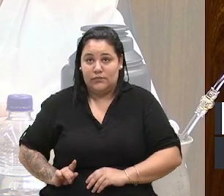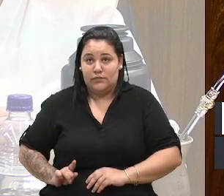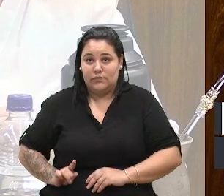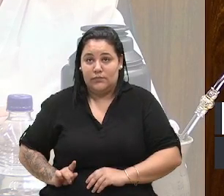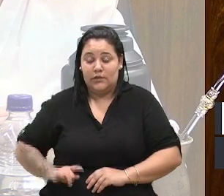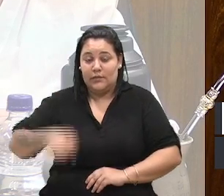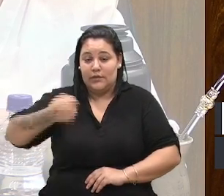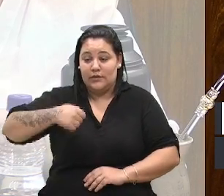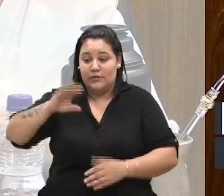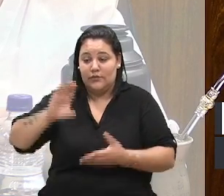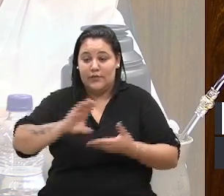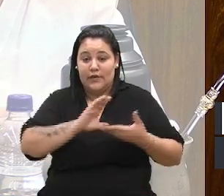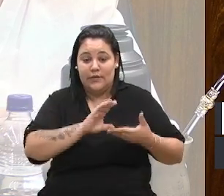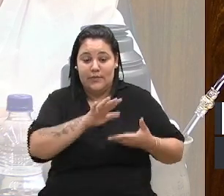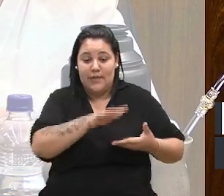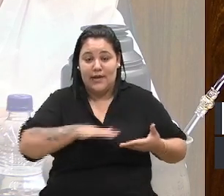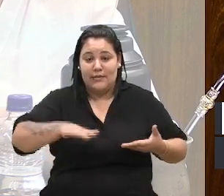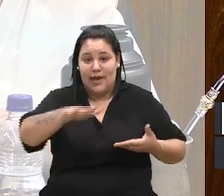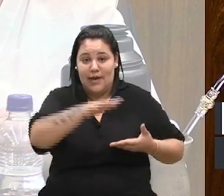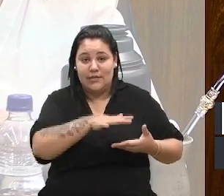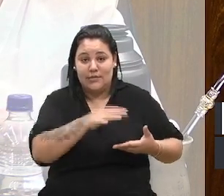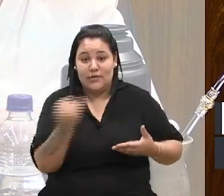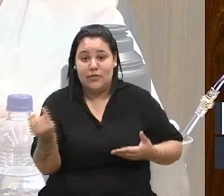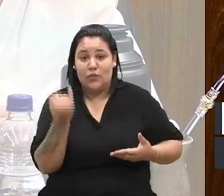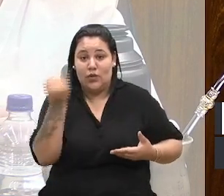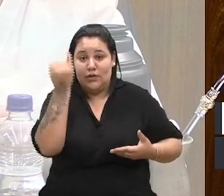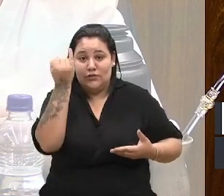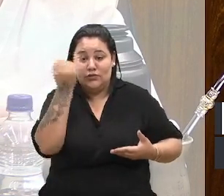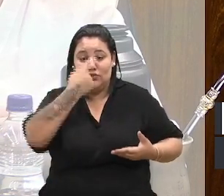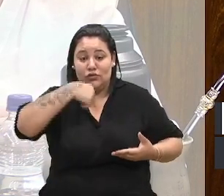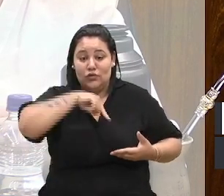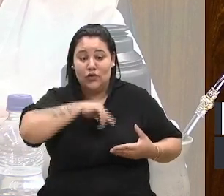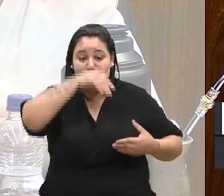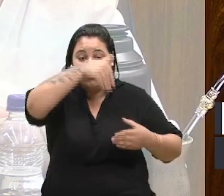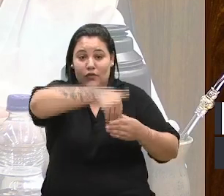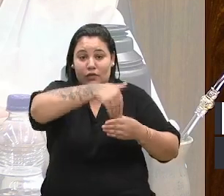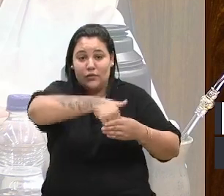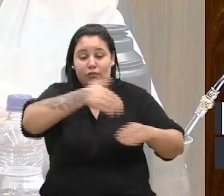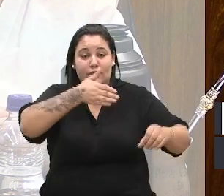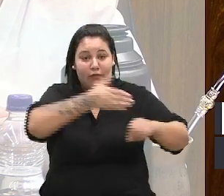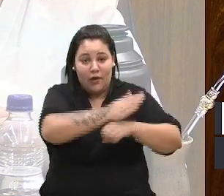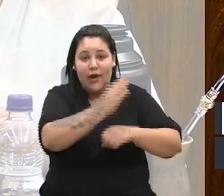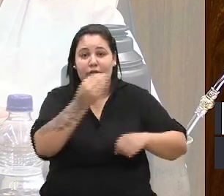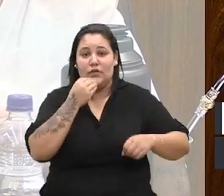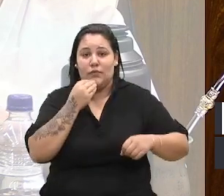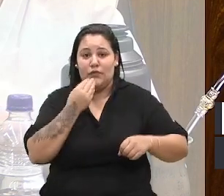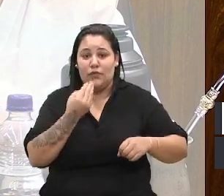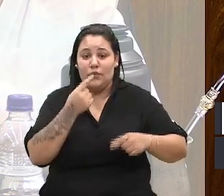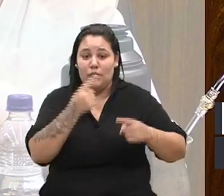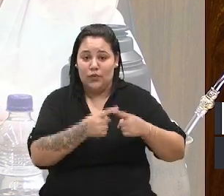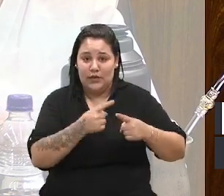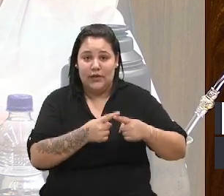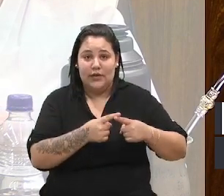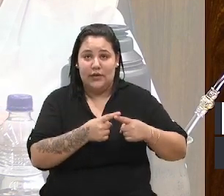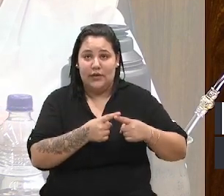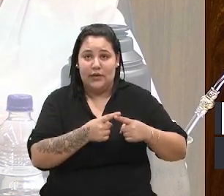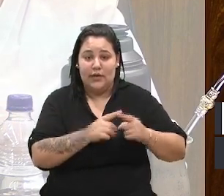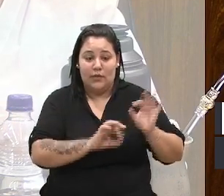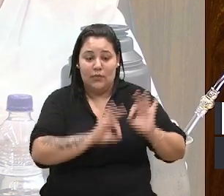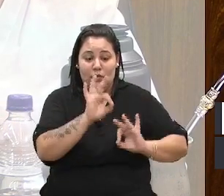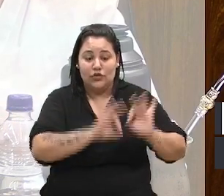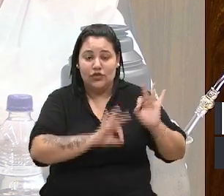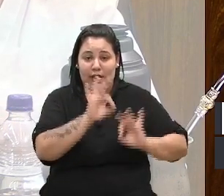áreas fundamentais, nós votamos a grande maioria favoráveis, porque eram projetos